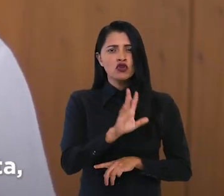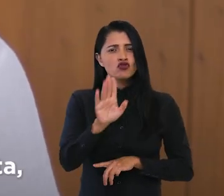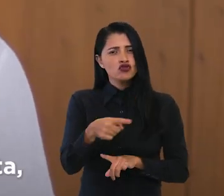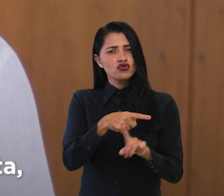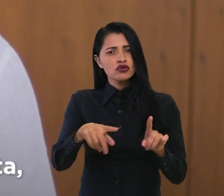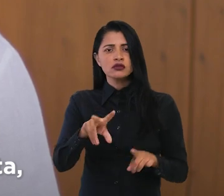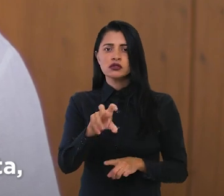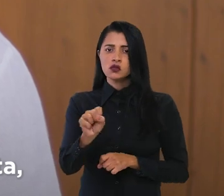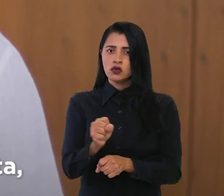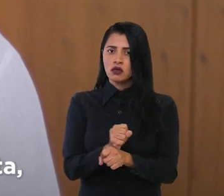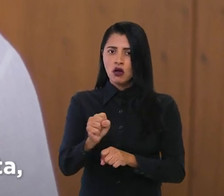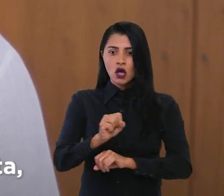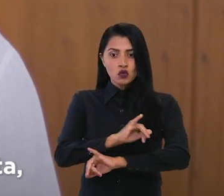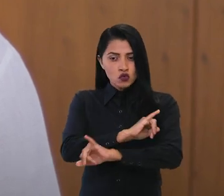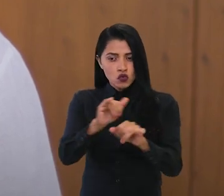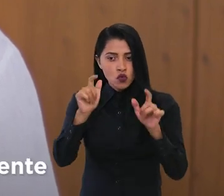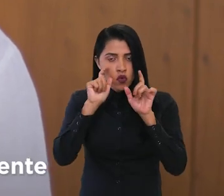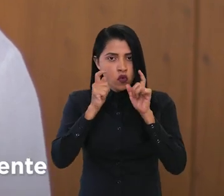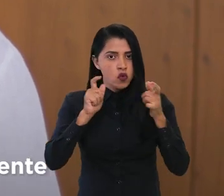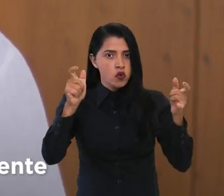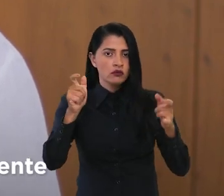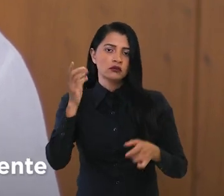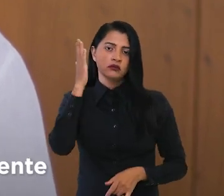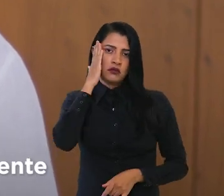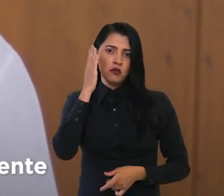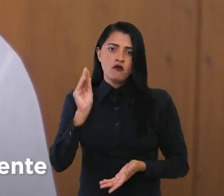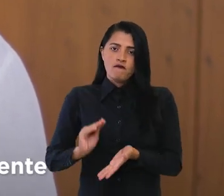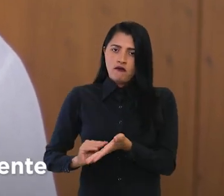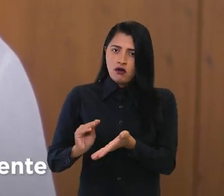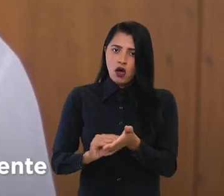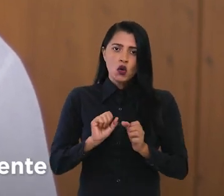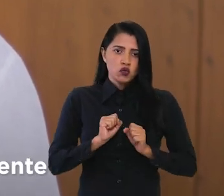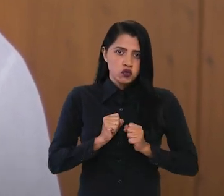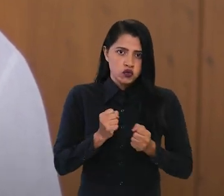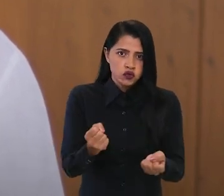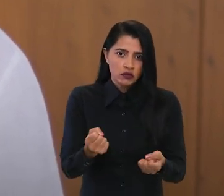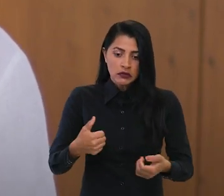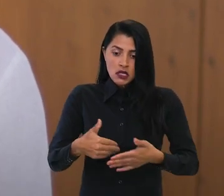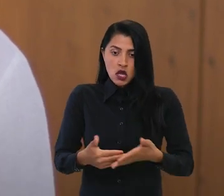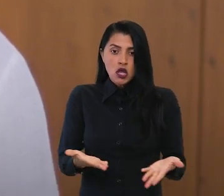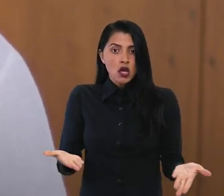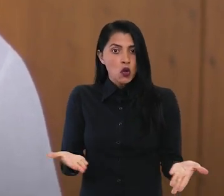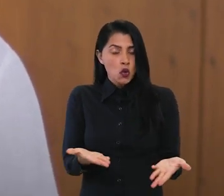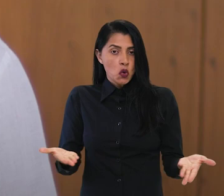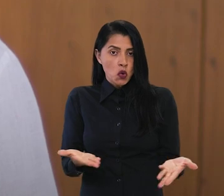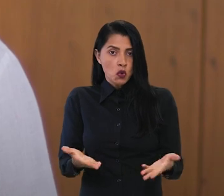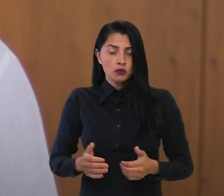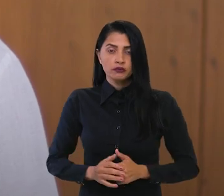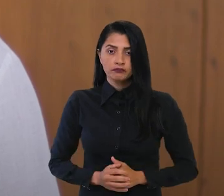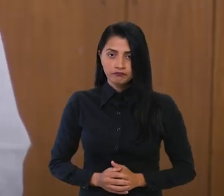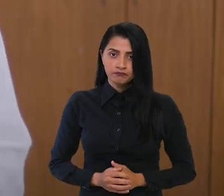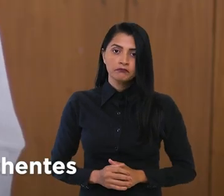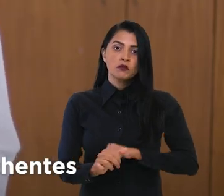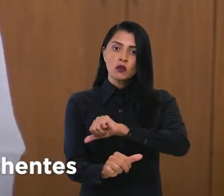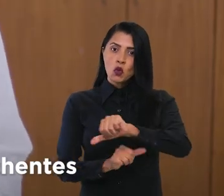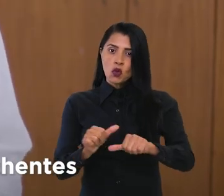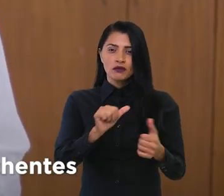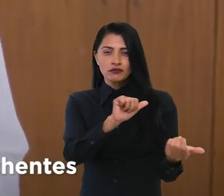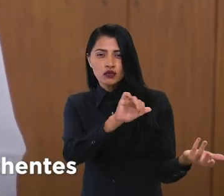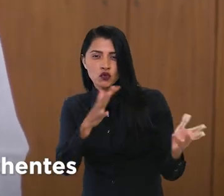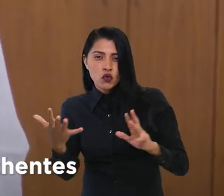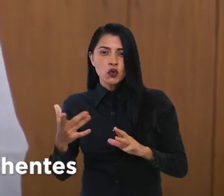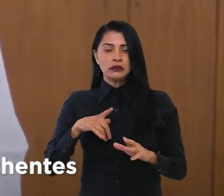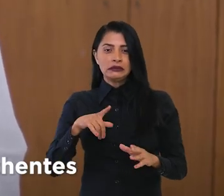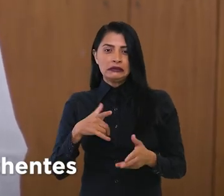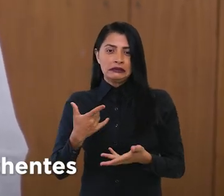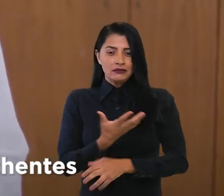Passado meio século deste alerta, sabemos que não fizemos o suficiente e chegamos à situação atual. Mudanças